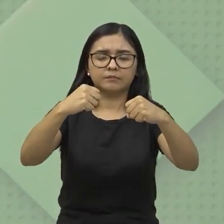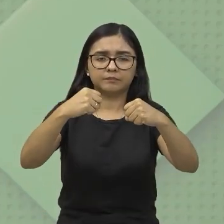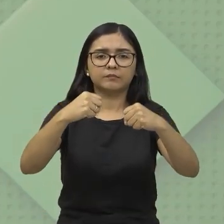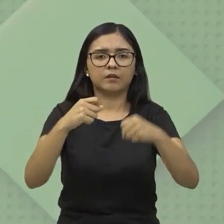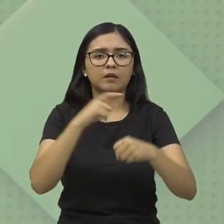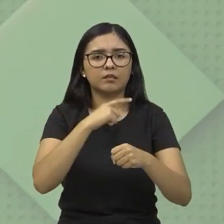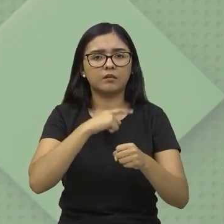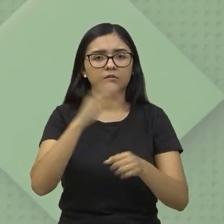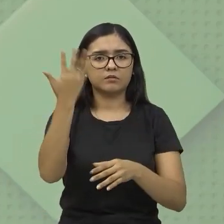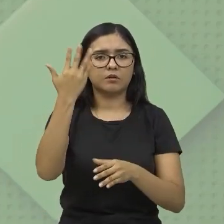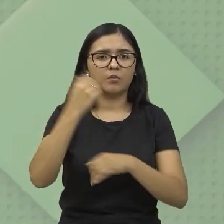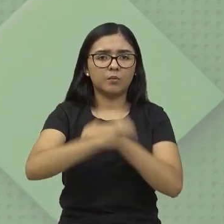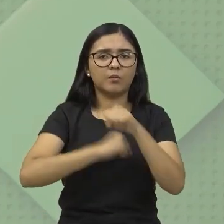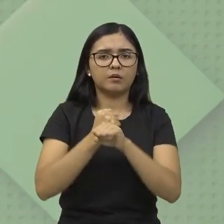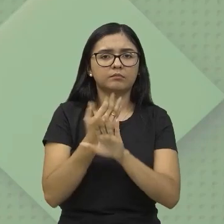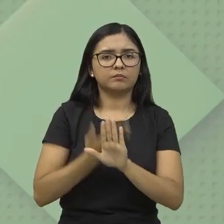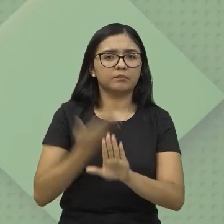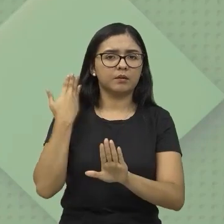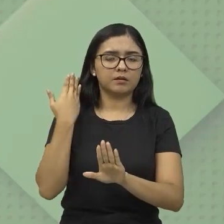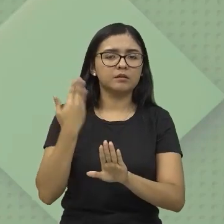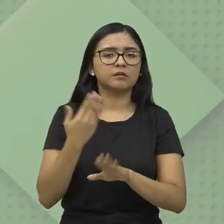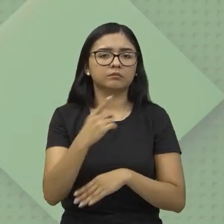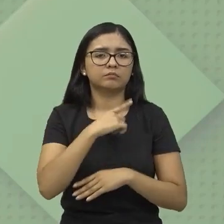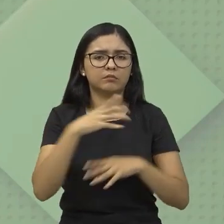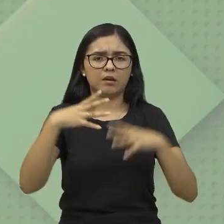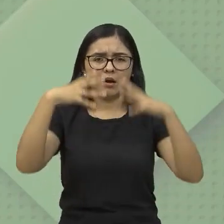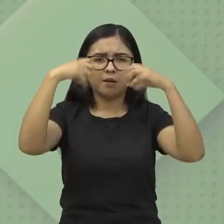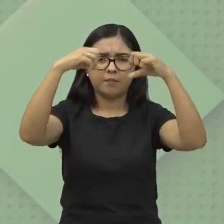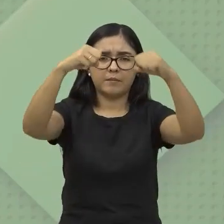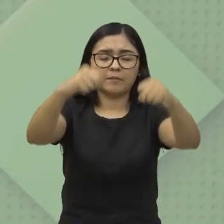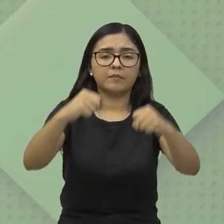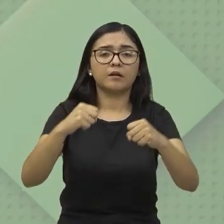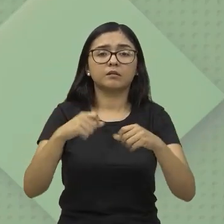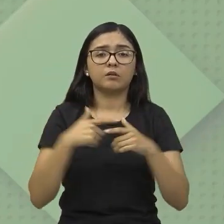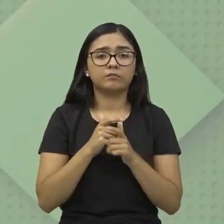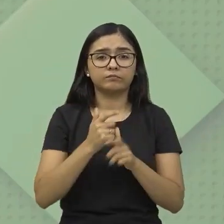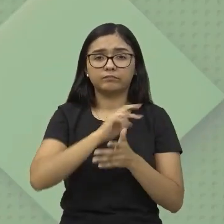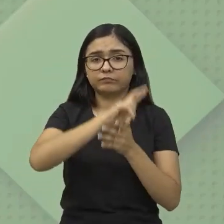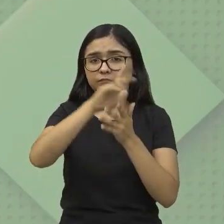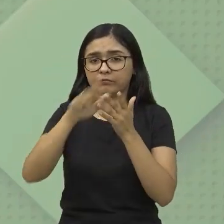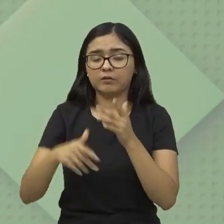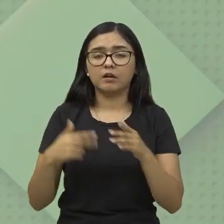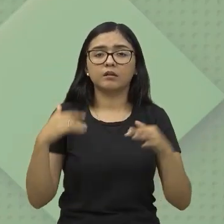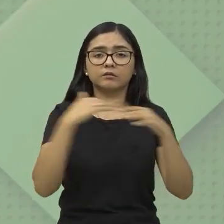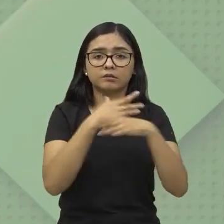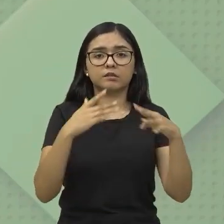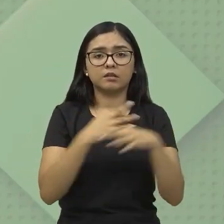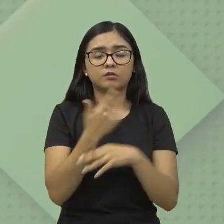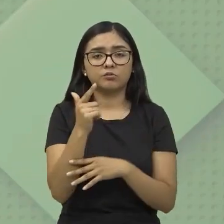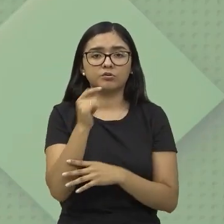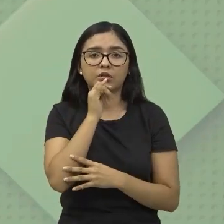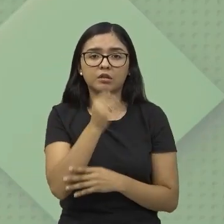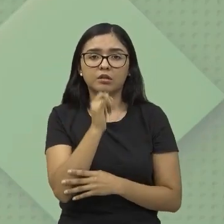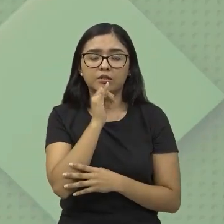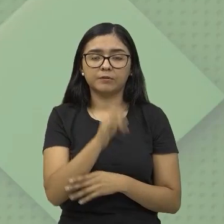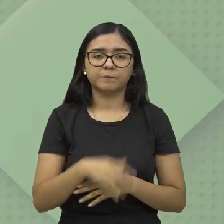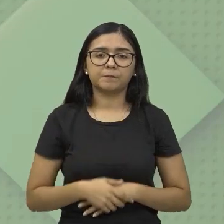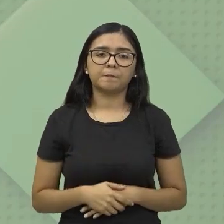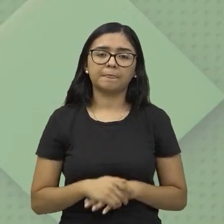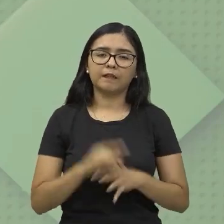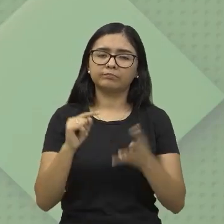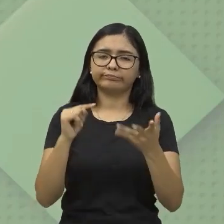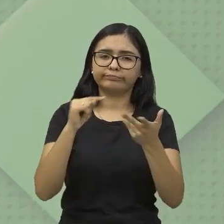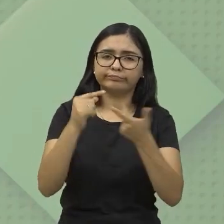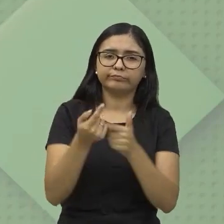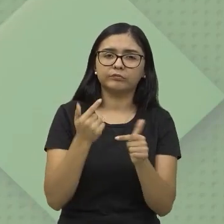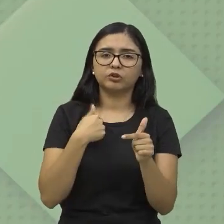que quando houve aí um apagão, várias cidades ficaram sem energia. E dentre essas dificuldades, né, entre